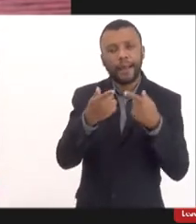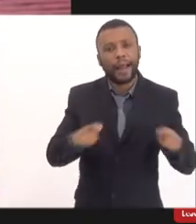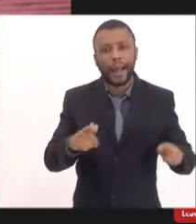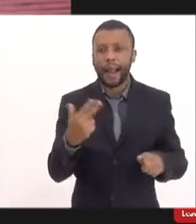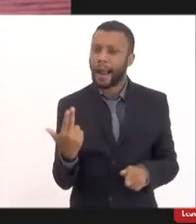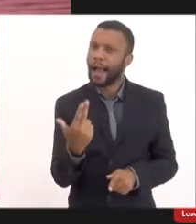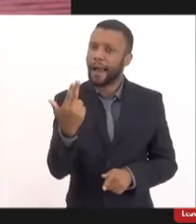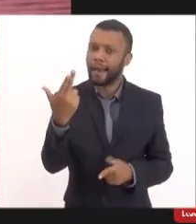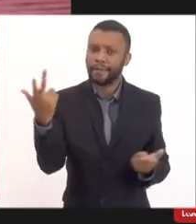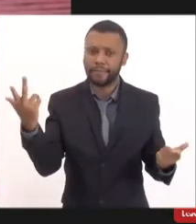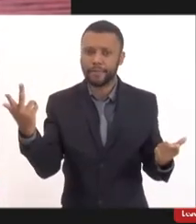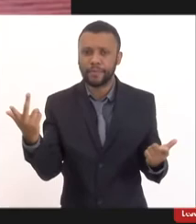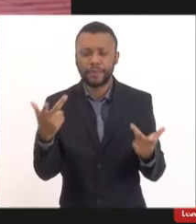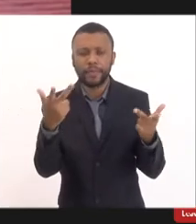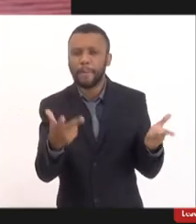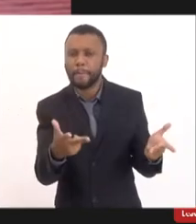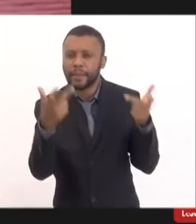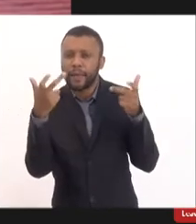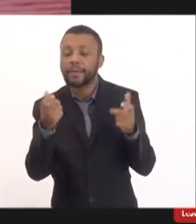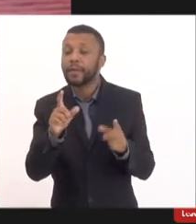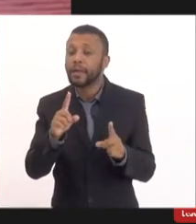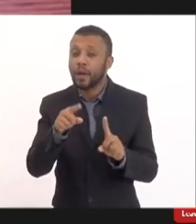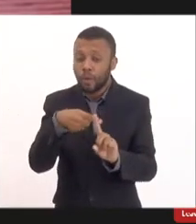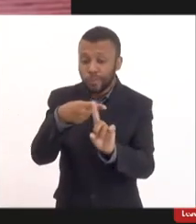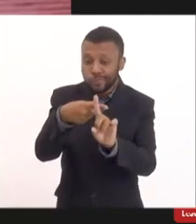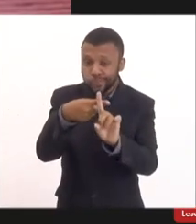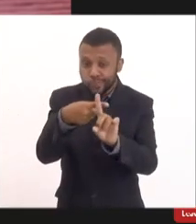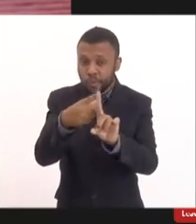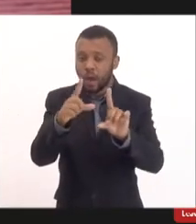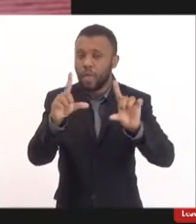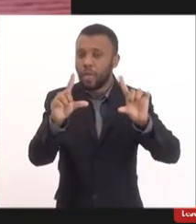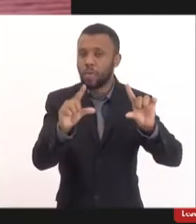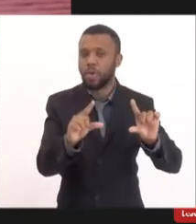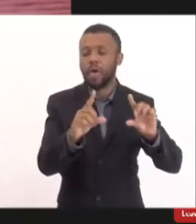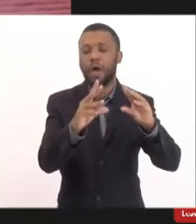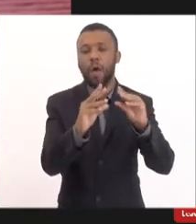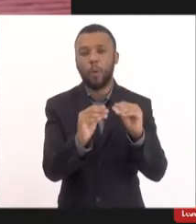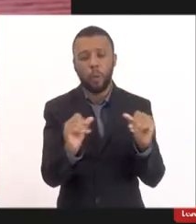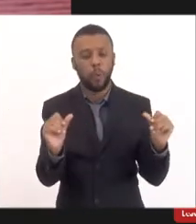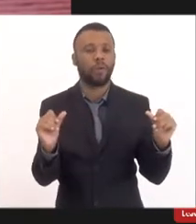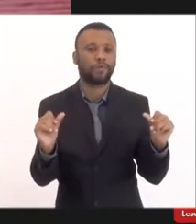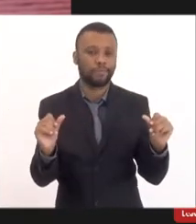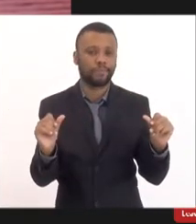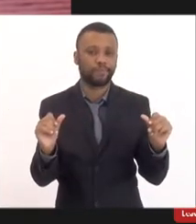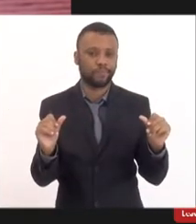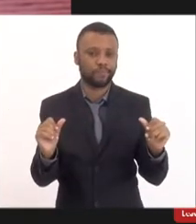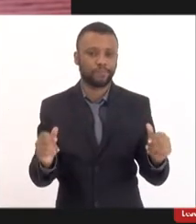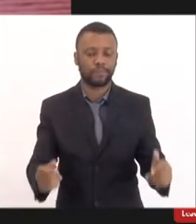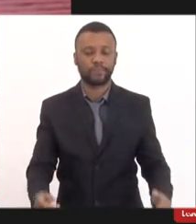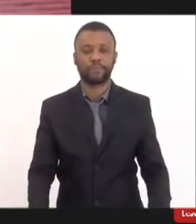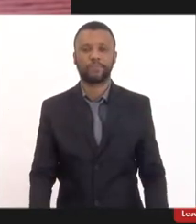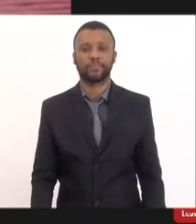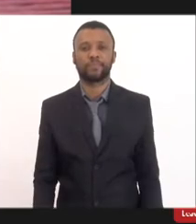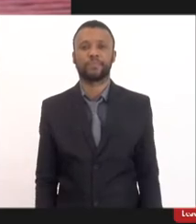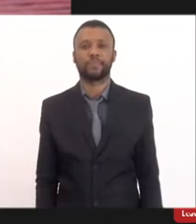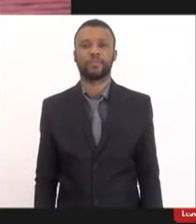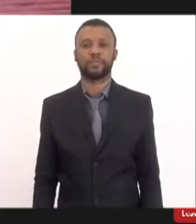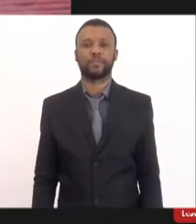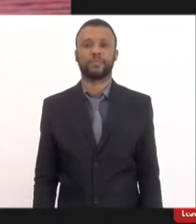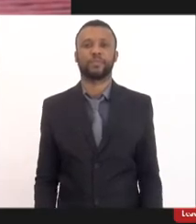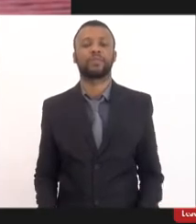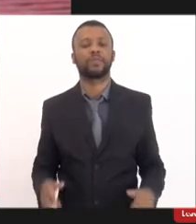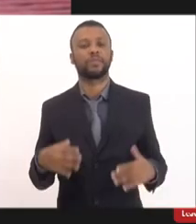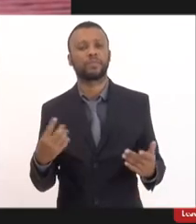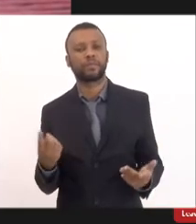percebe então que o benefício da vacina vem perdendo o seu o seu o seu efeito e a gente agora